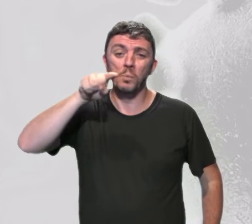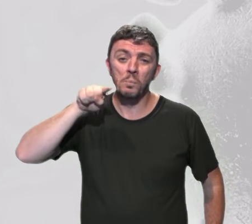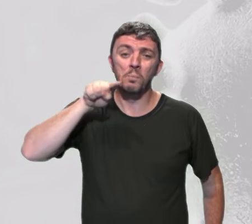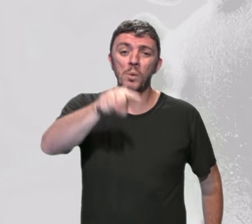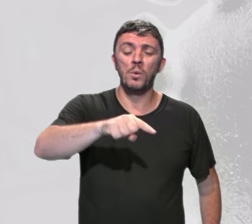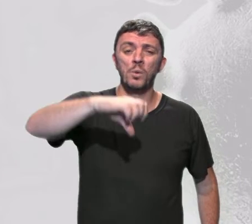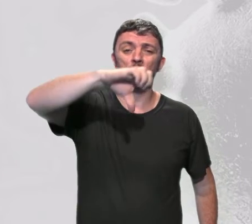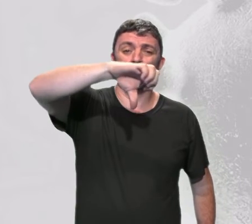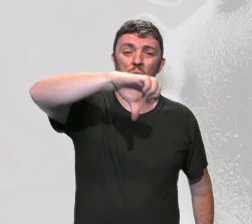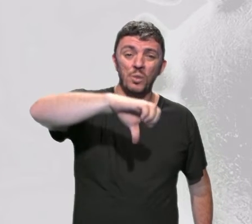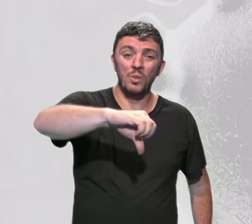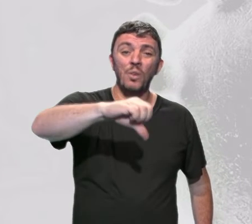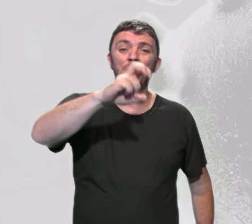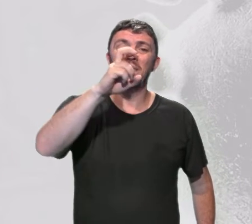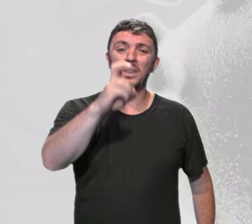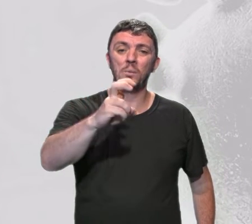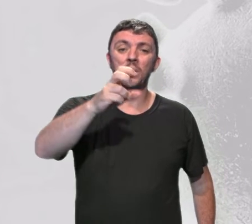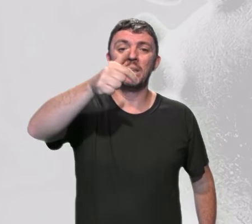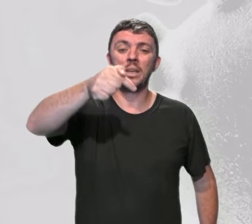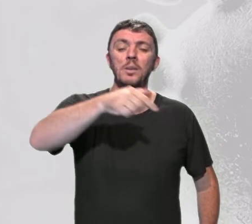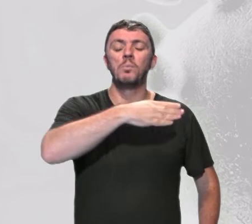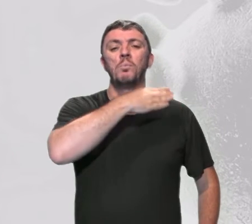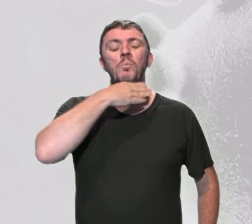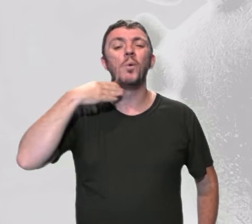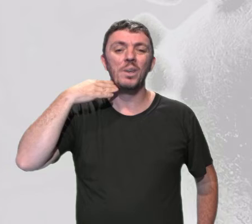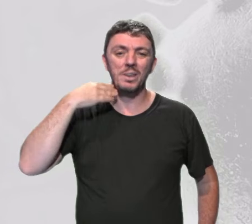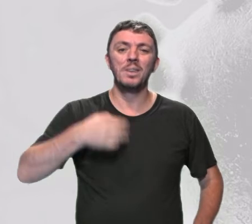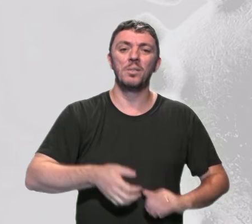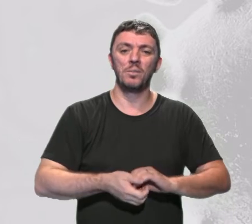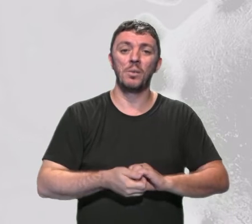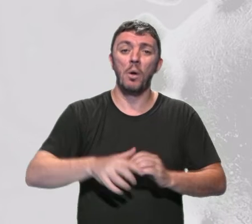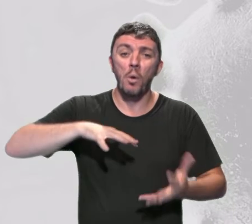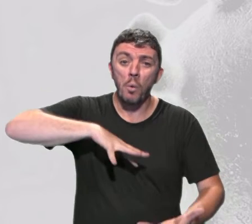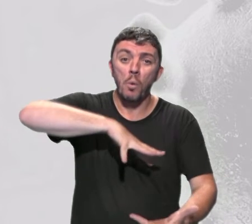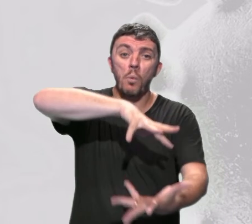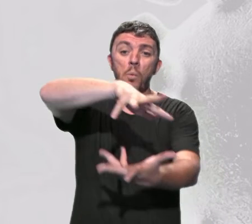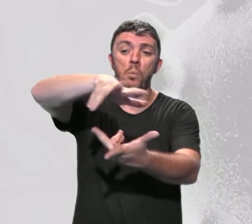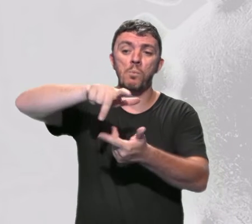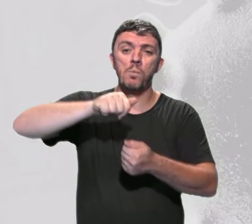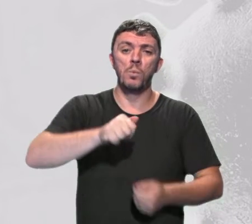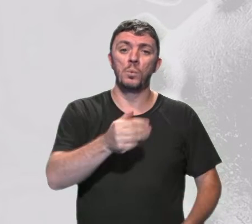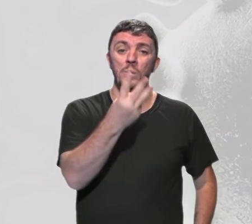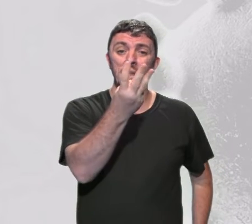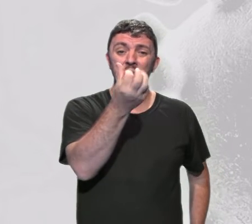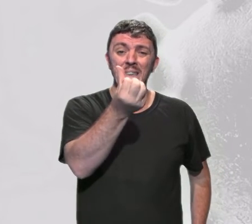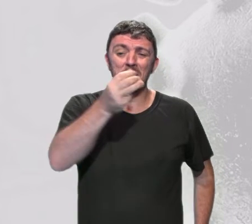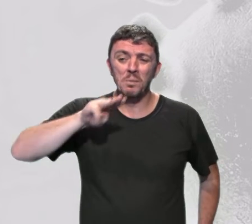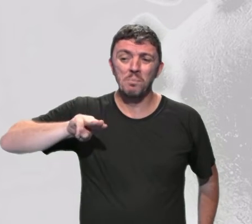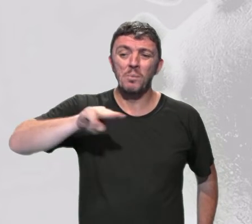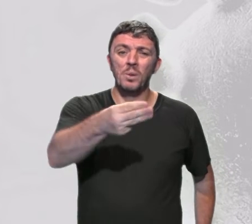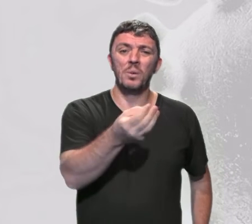.957 mortes. No mundo todo, são 36